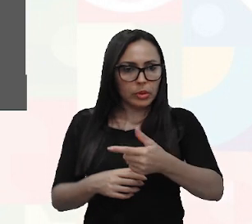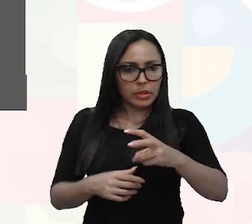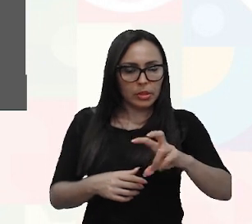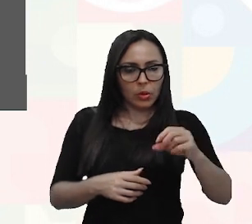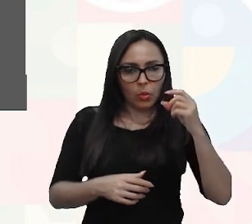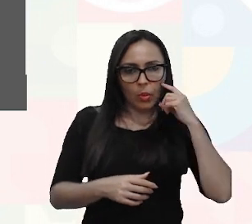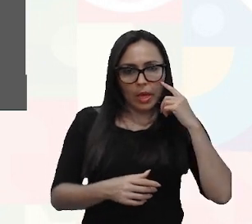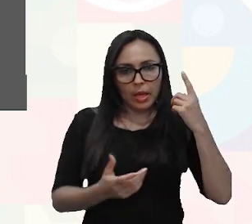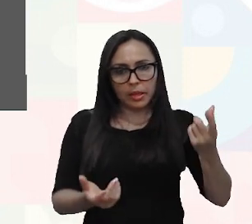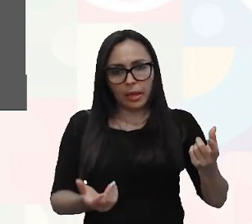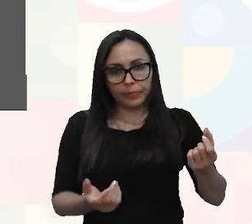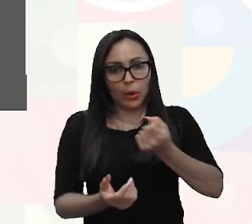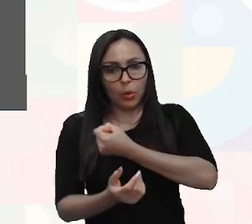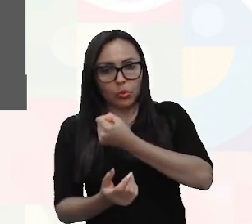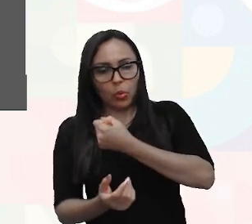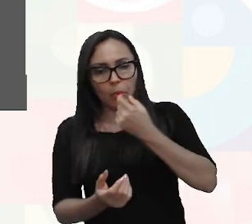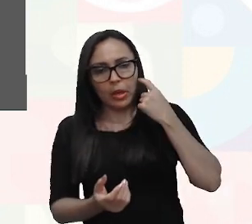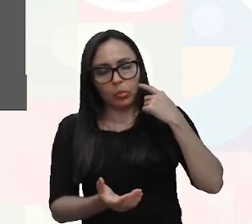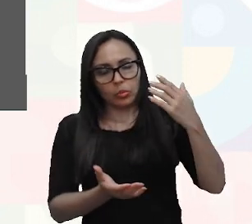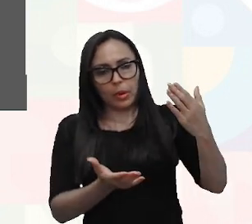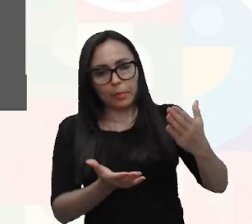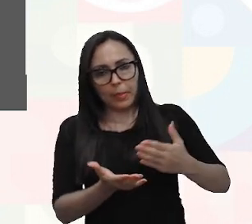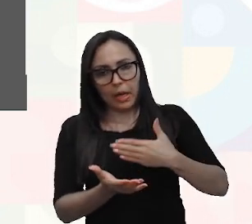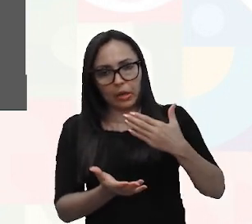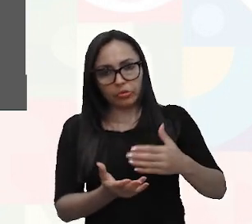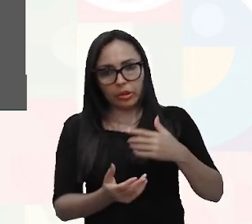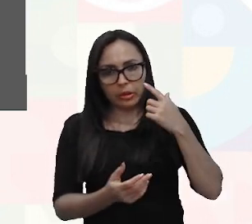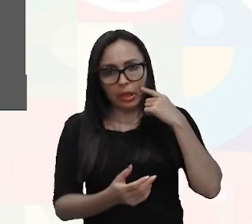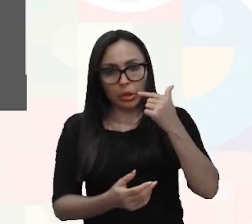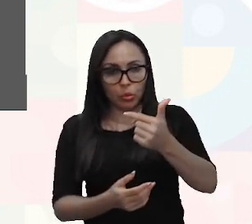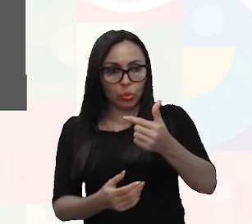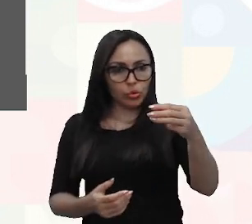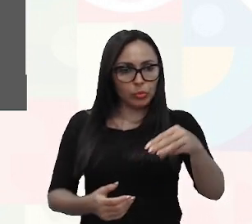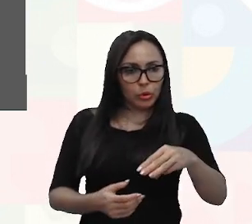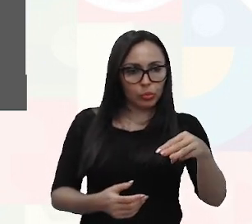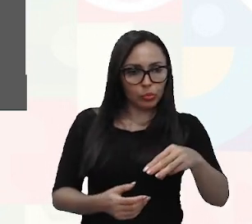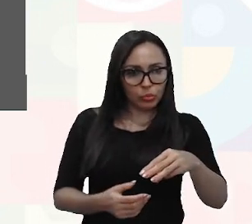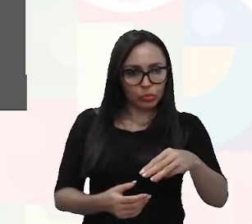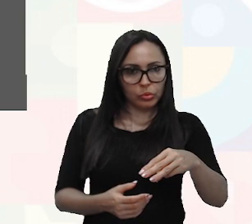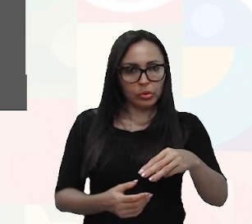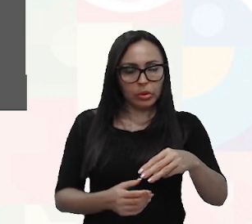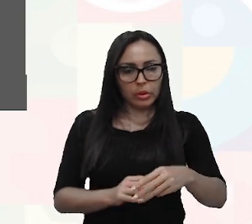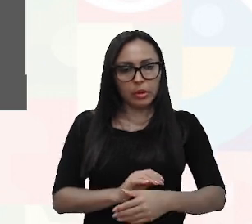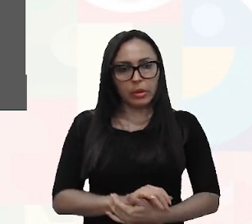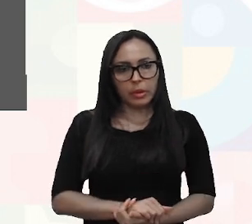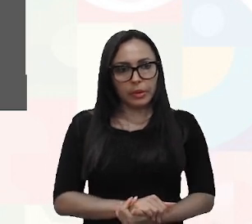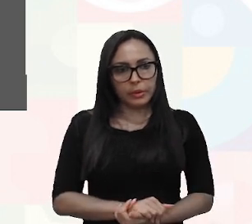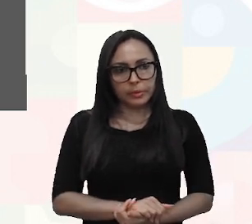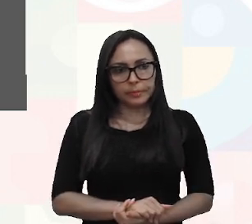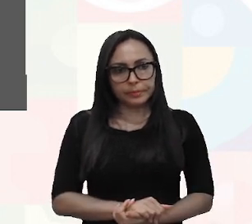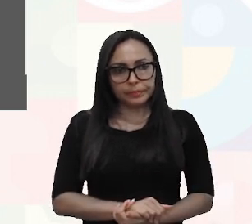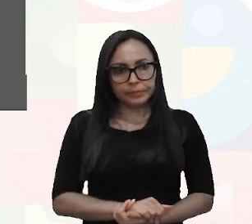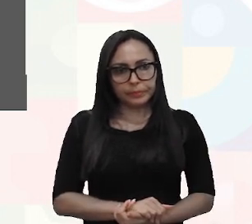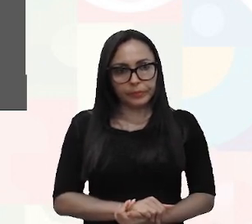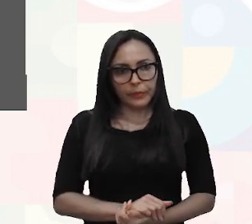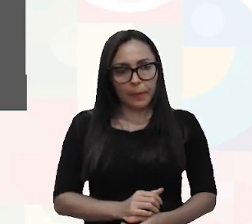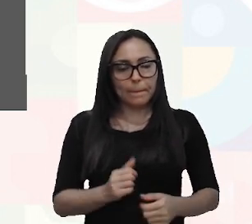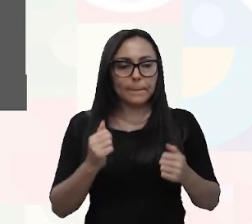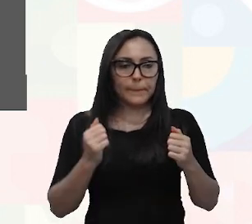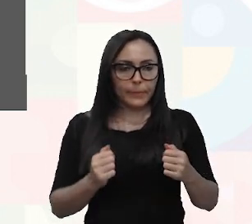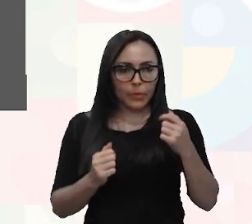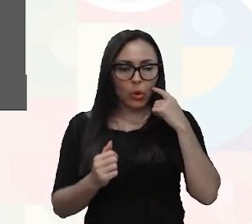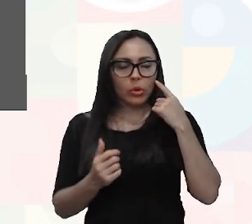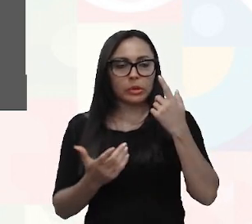página, é, aqui tá, estou há dois minutos, né, e é isso, você pode navegar,